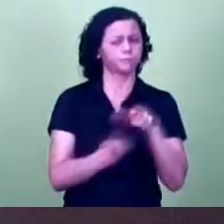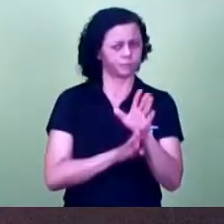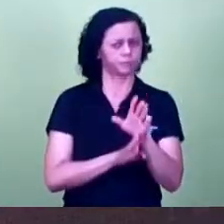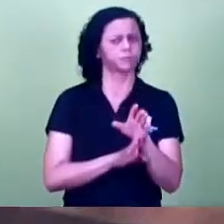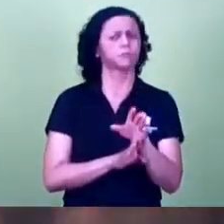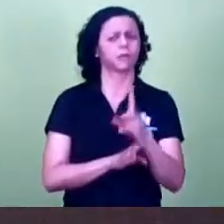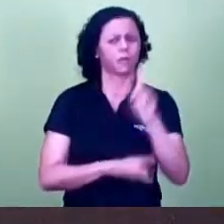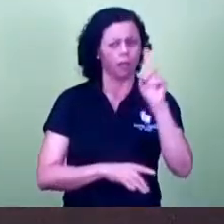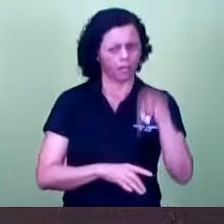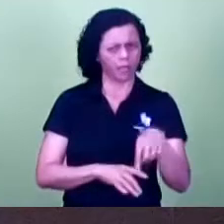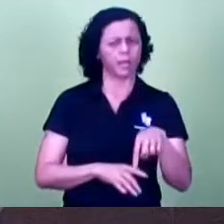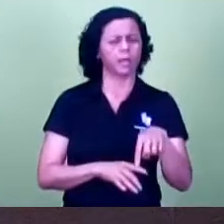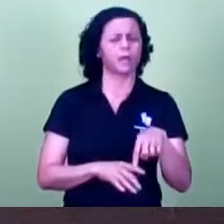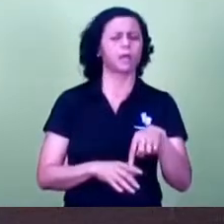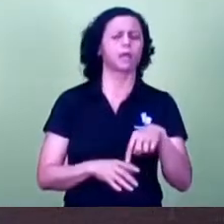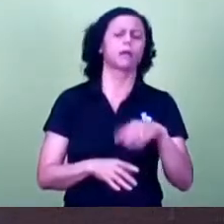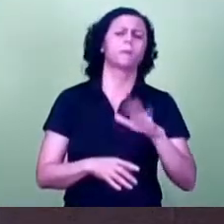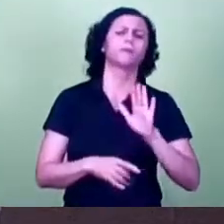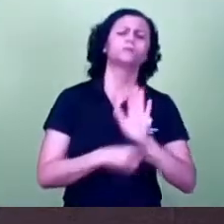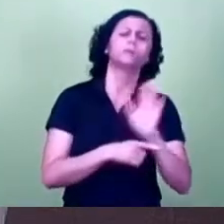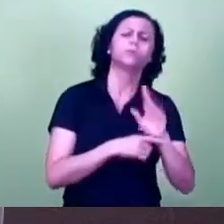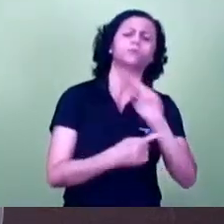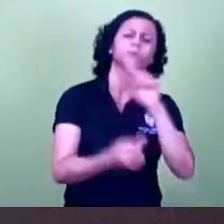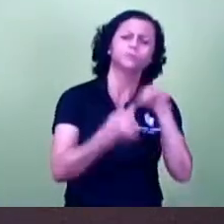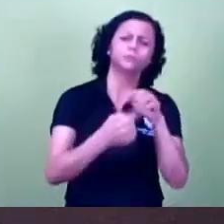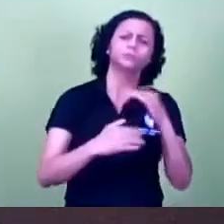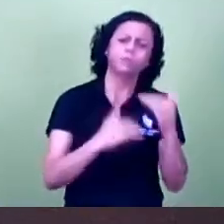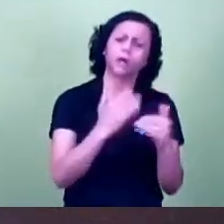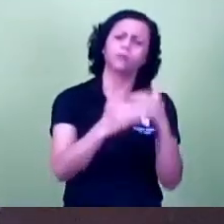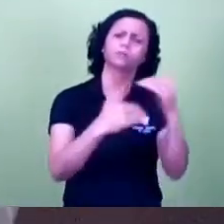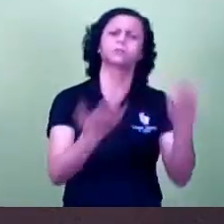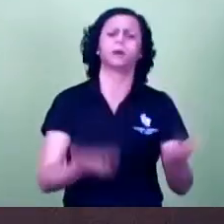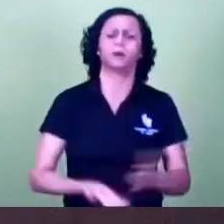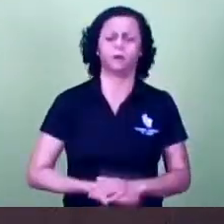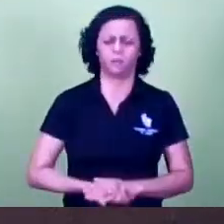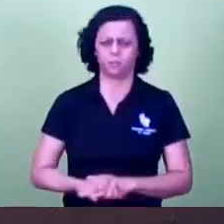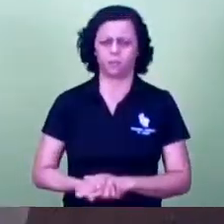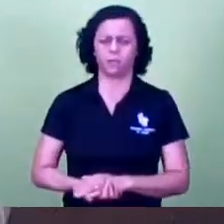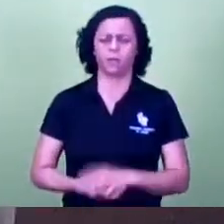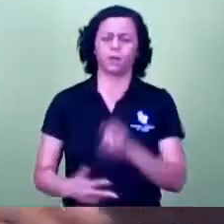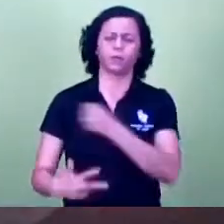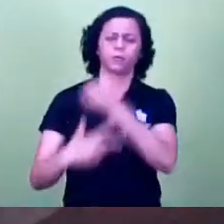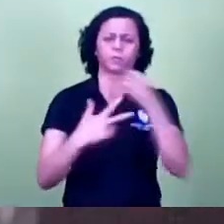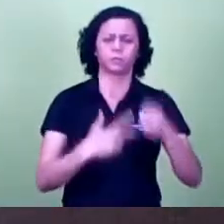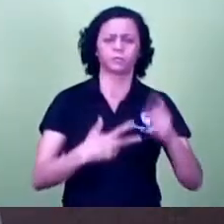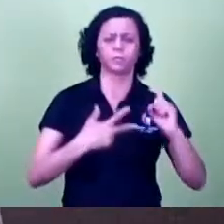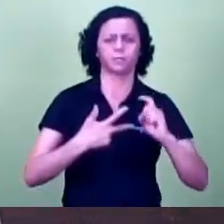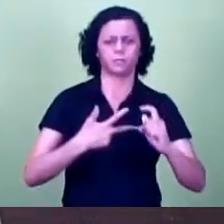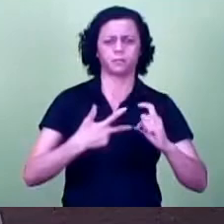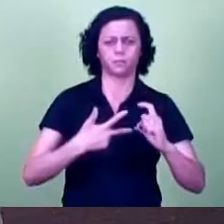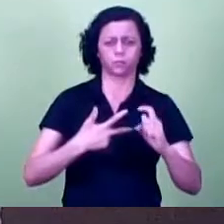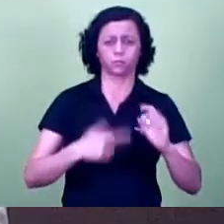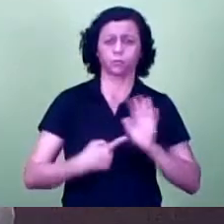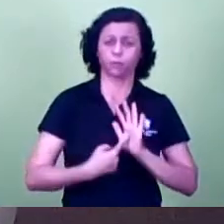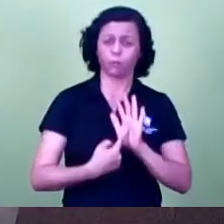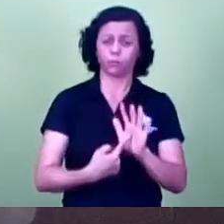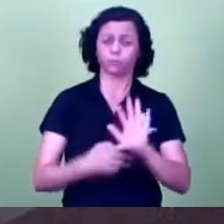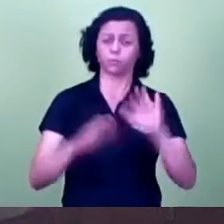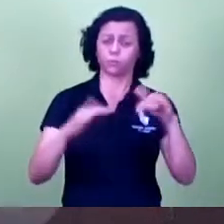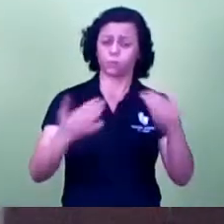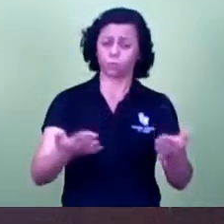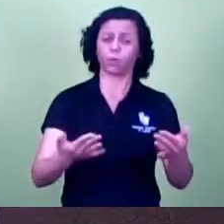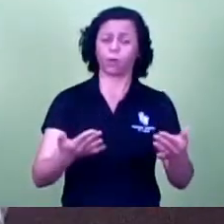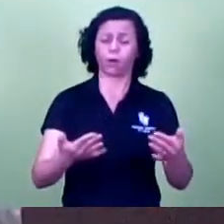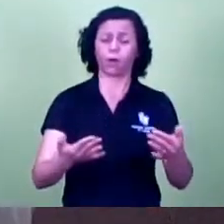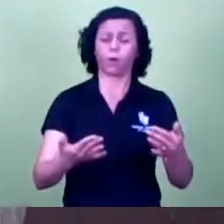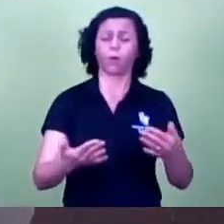construtiva, de tentar ajudar o poder executivo mostrando quais são os verdadeiros ou os melhores